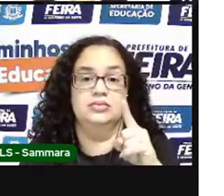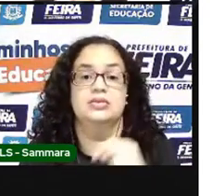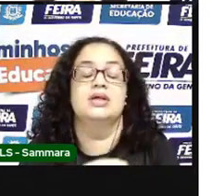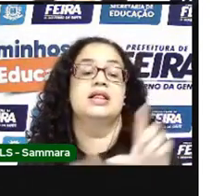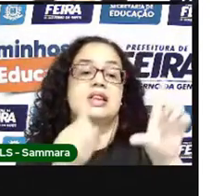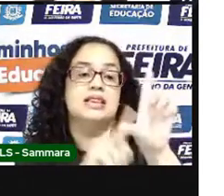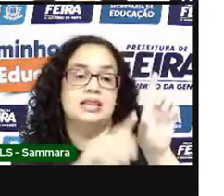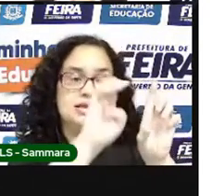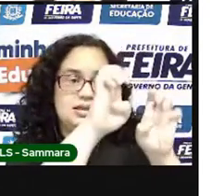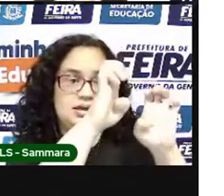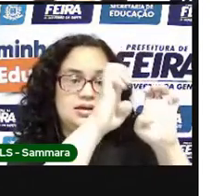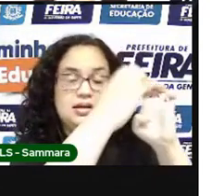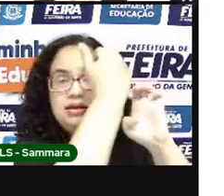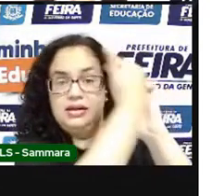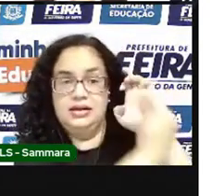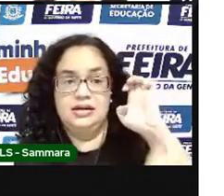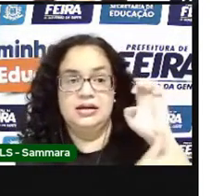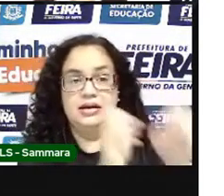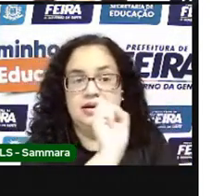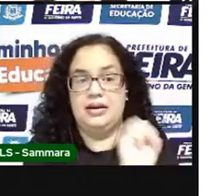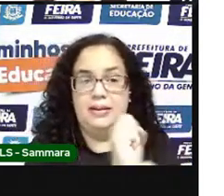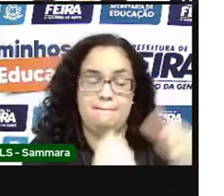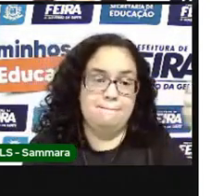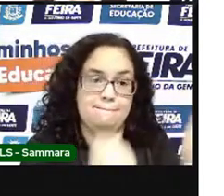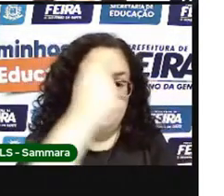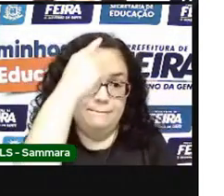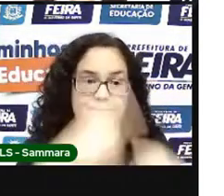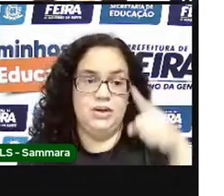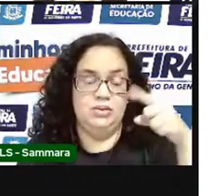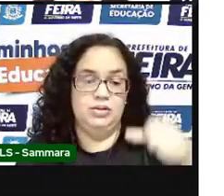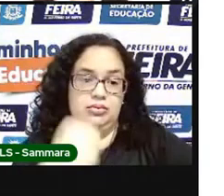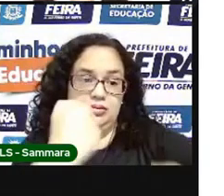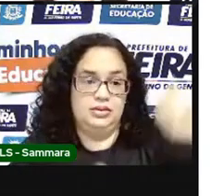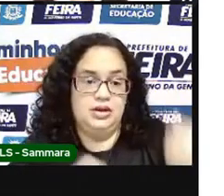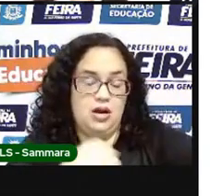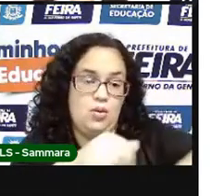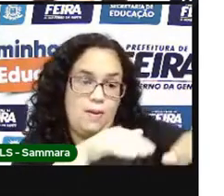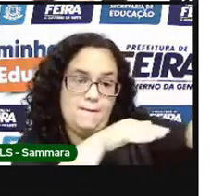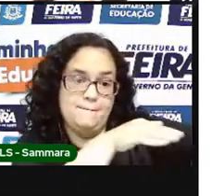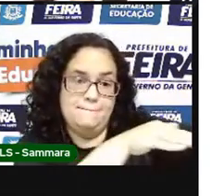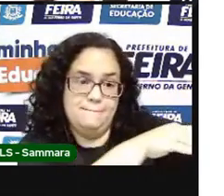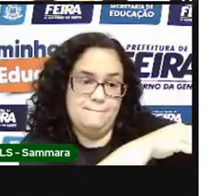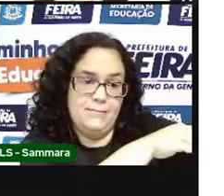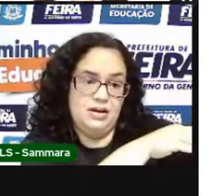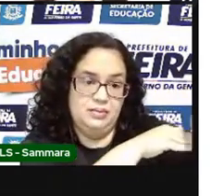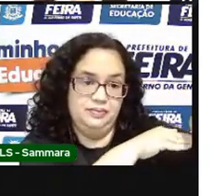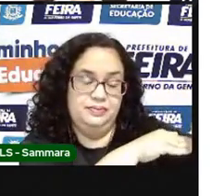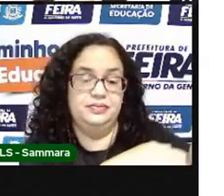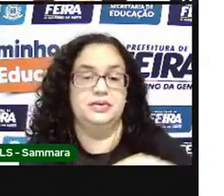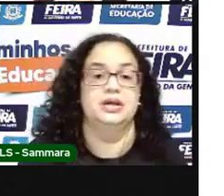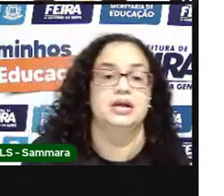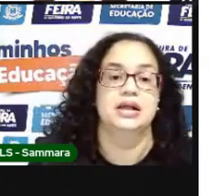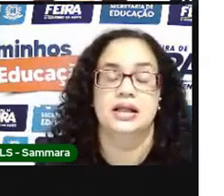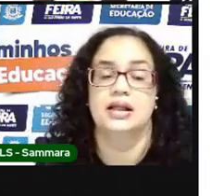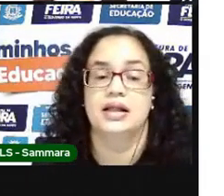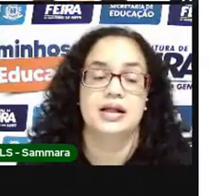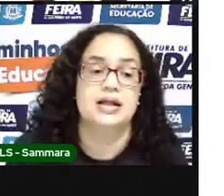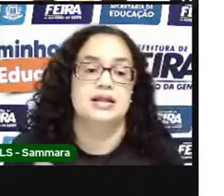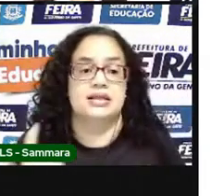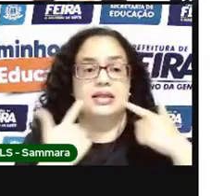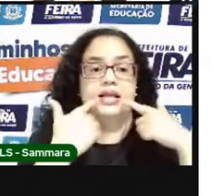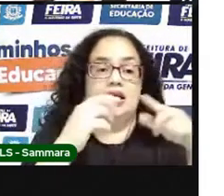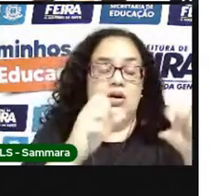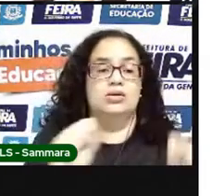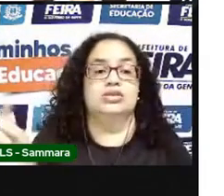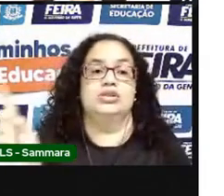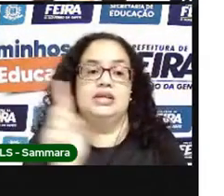letra E de estacionar, proibido estacionar. Aqui nós temos a linguagem não verbal. Já